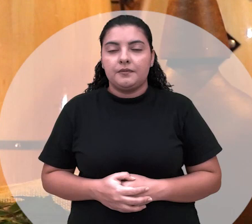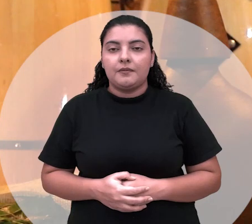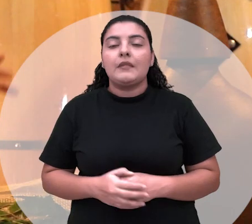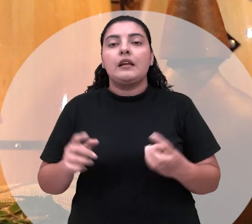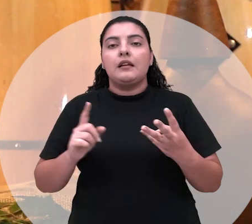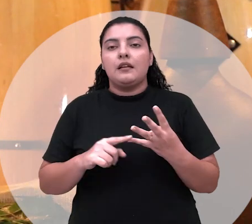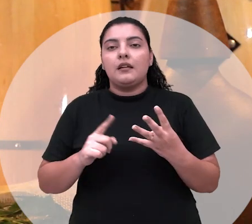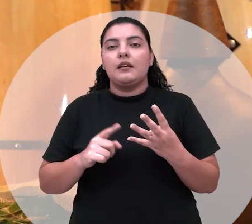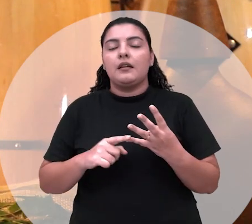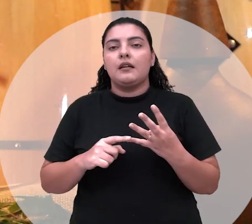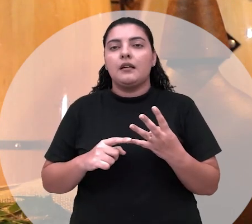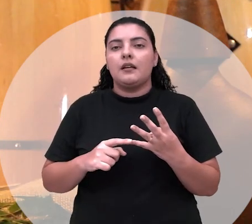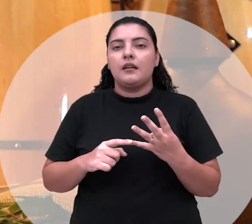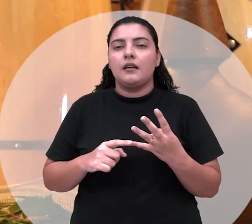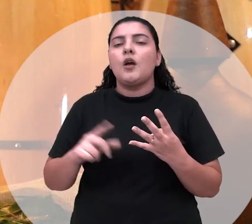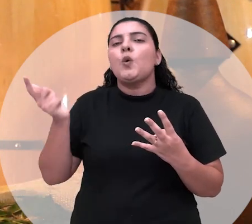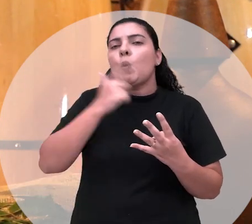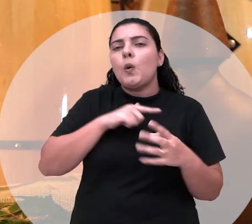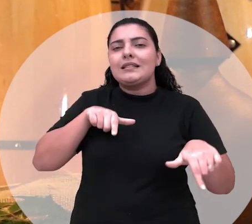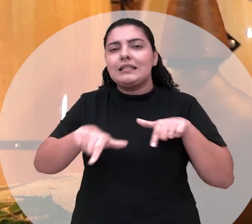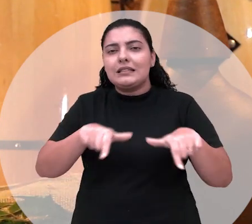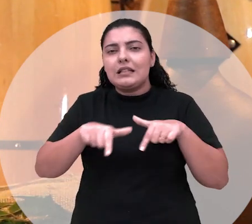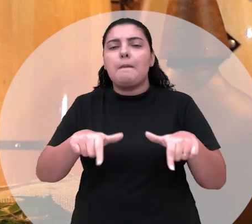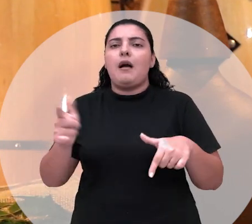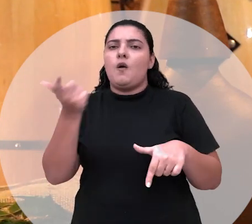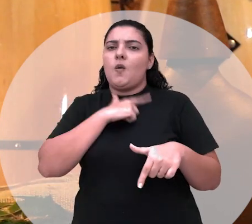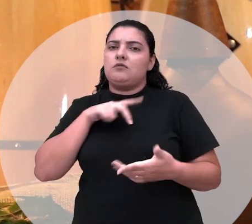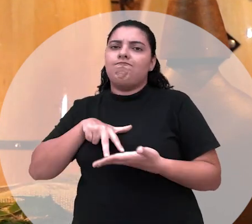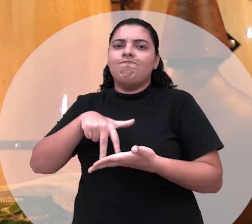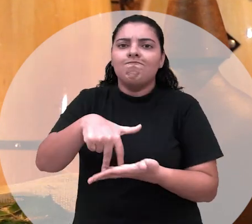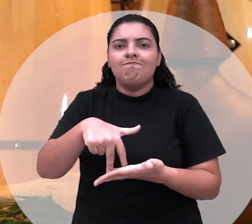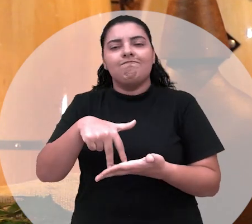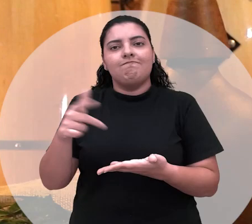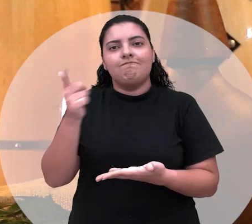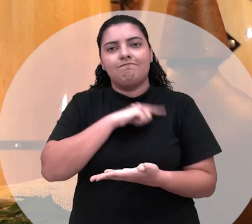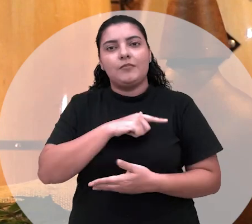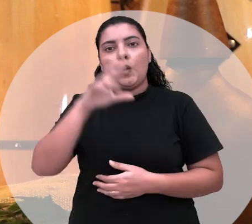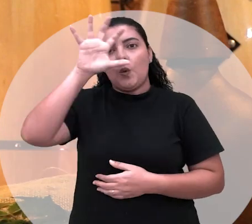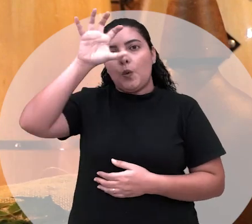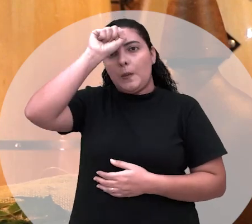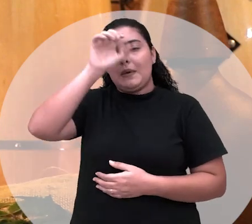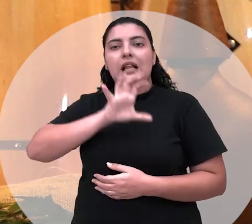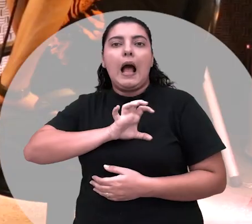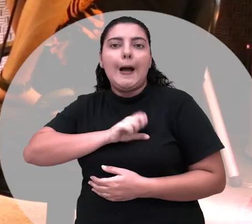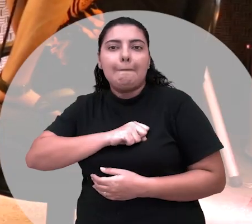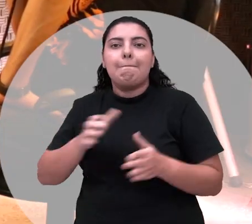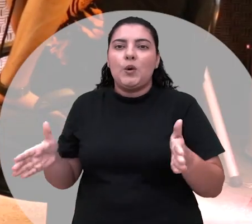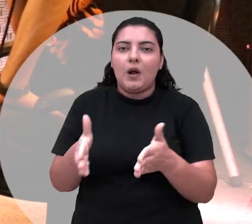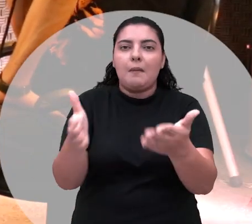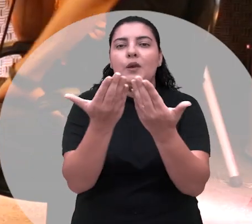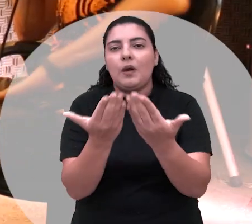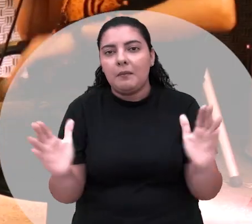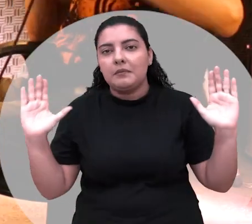Trabalho de abrimento de caminho pra pessoa arrumar emprego, se levantar, um bando é amor e abertura de caminho abertura de